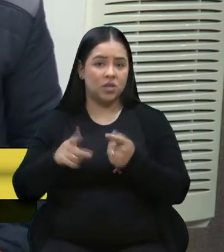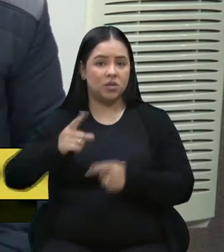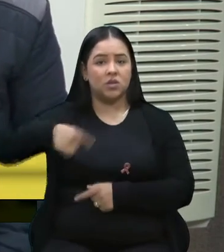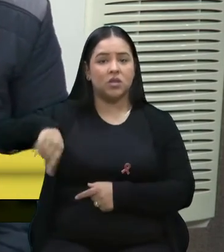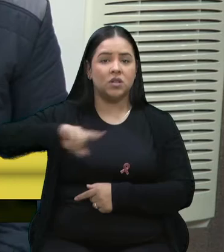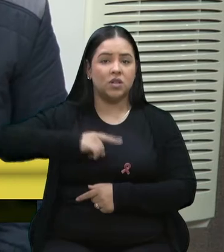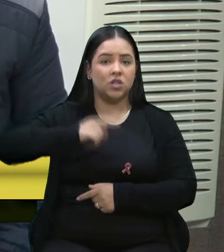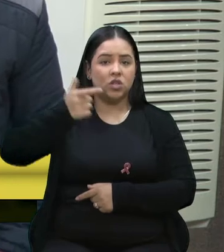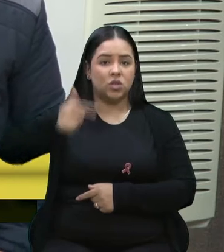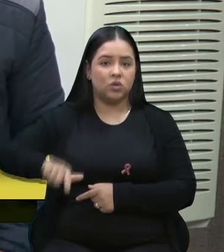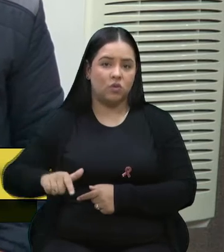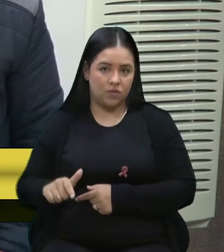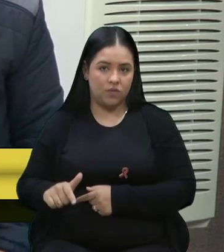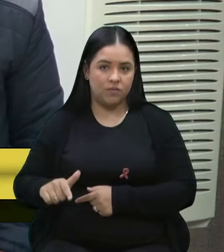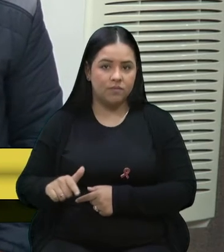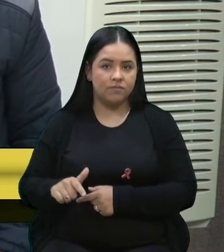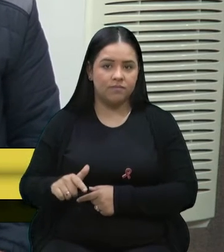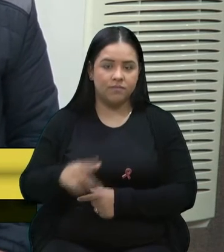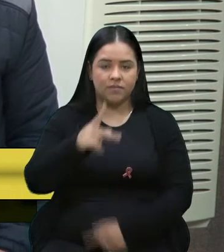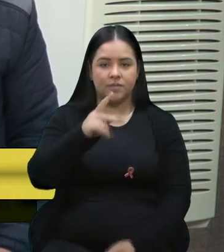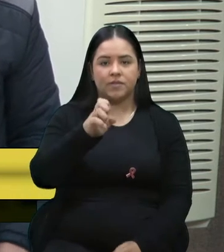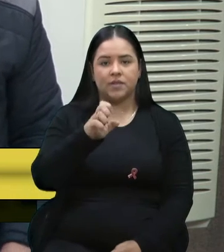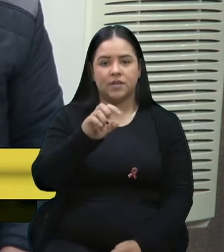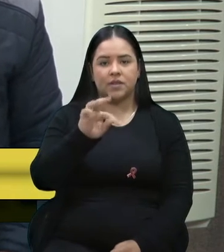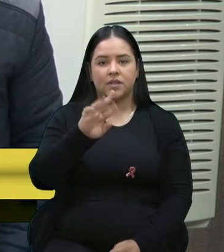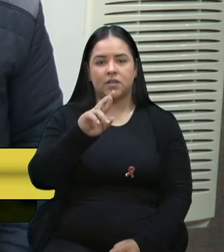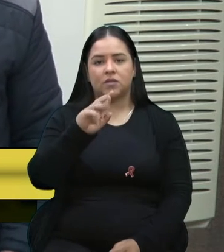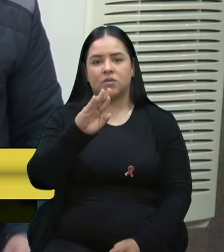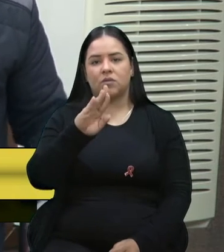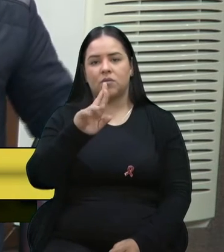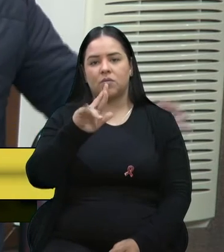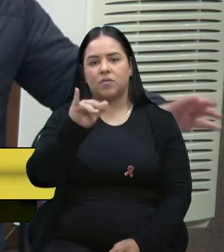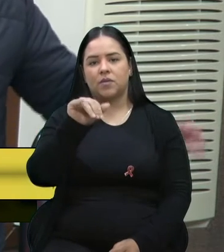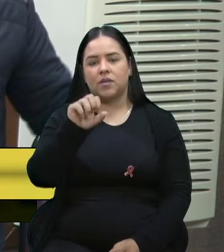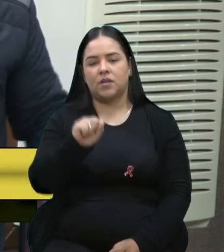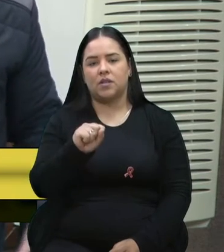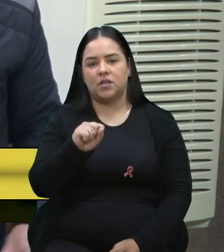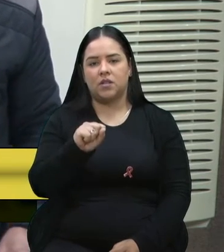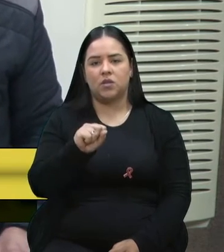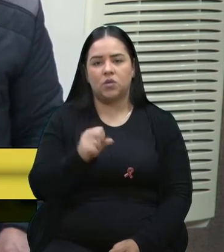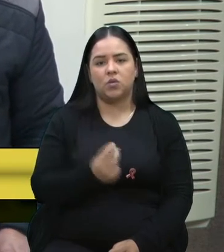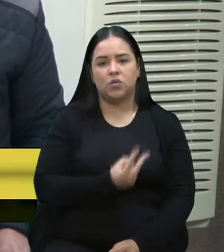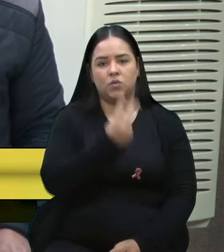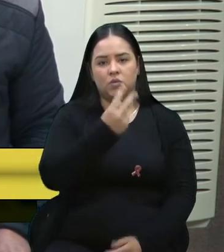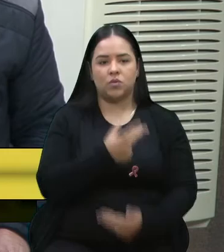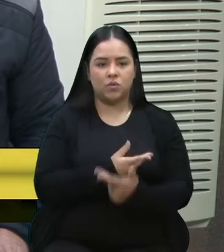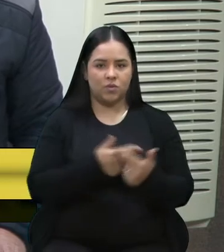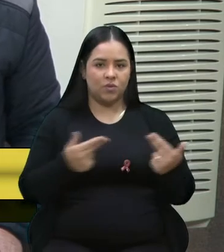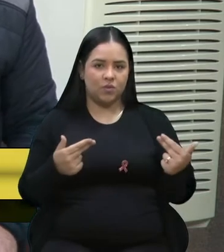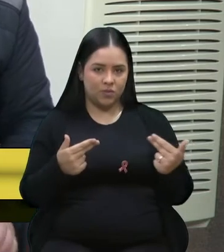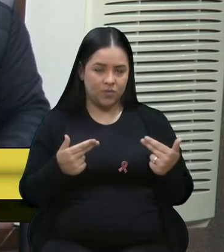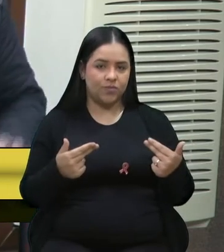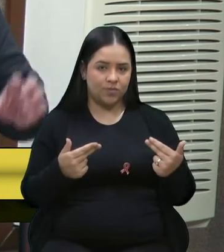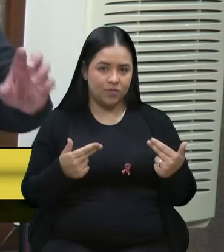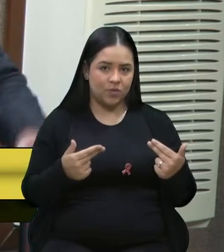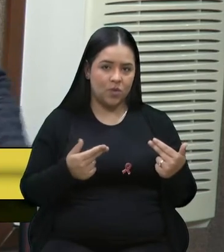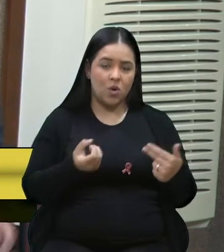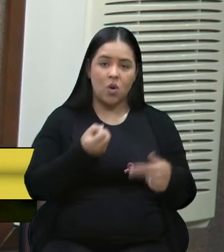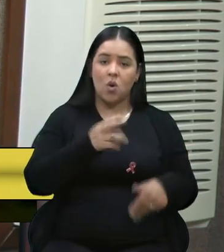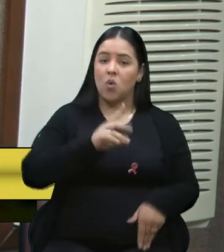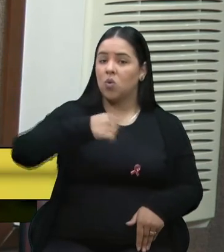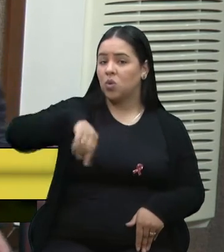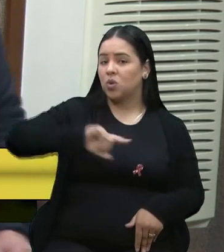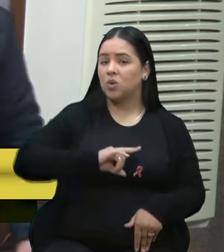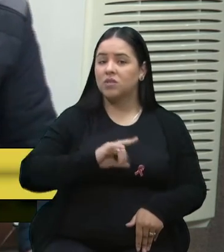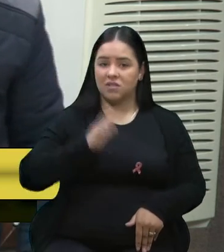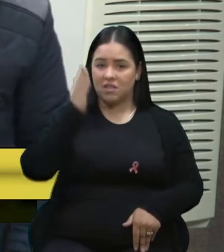Petrobras. Ou, é duas coisas, é com a Petrobras, ou nós sabemos que